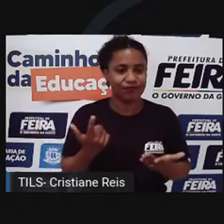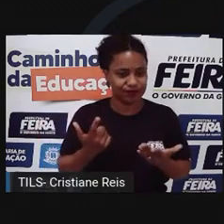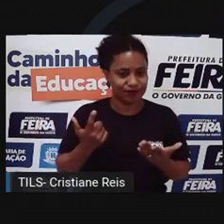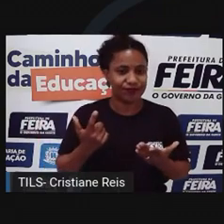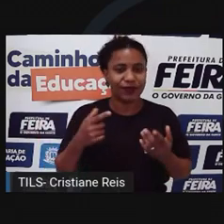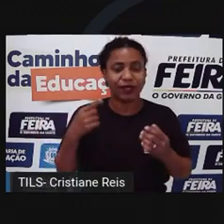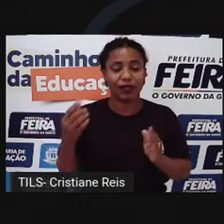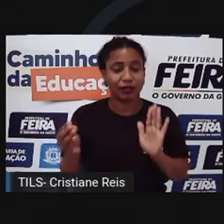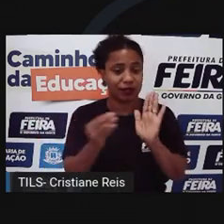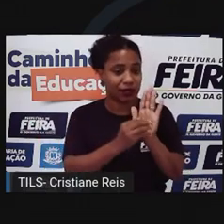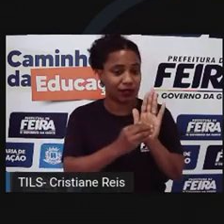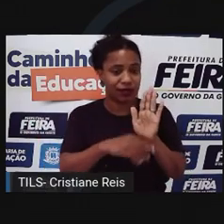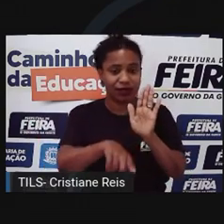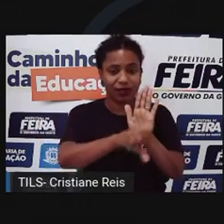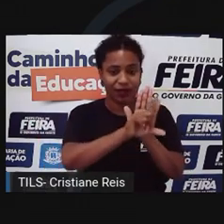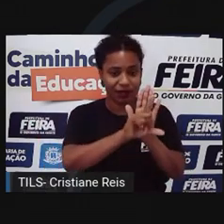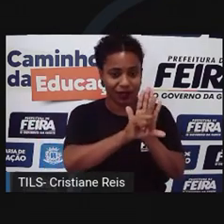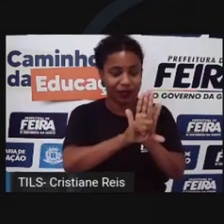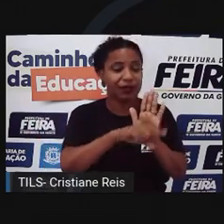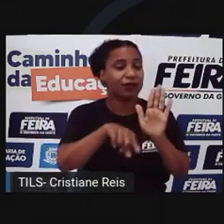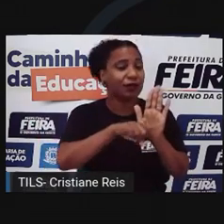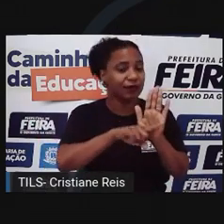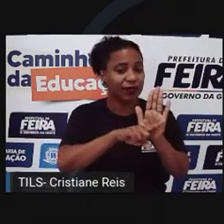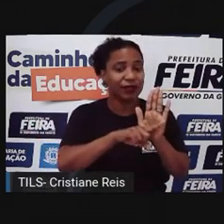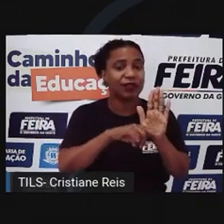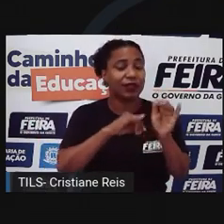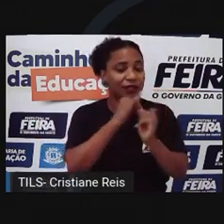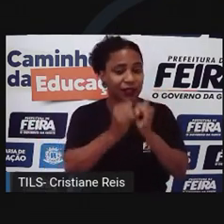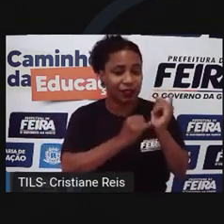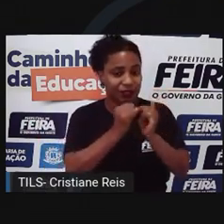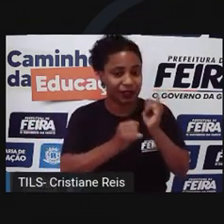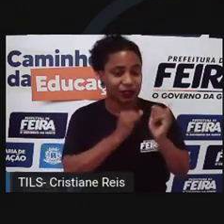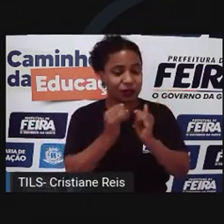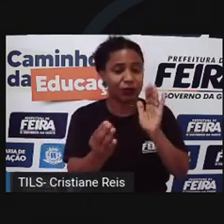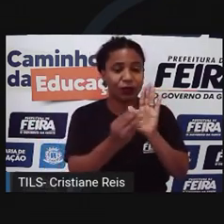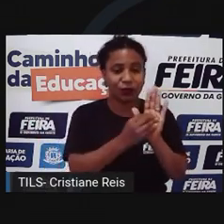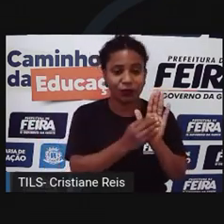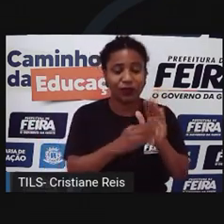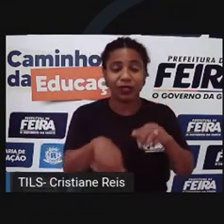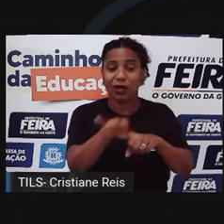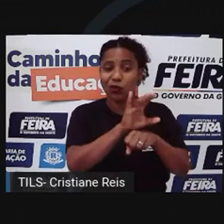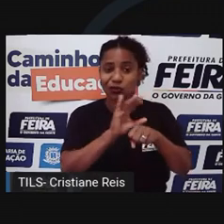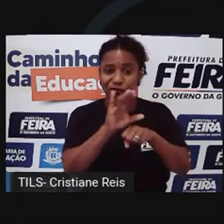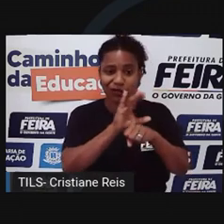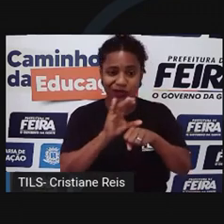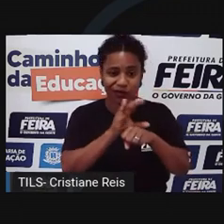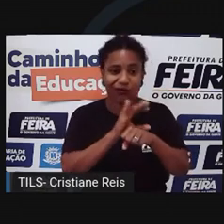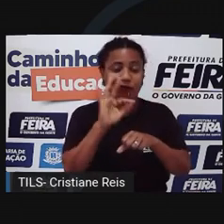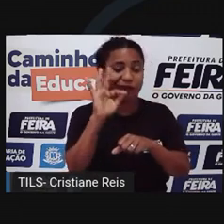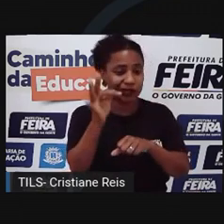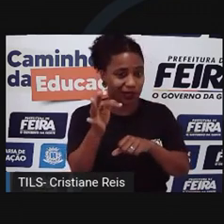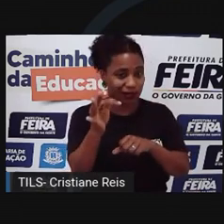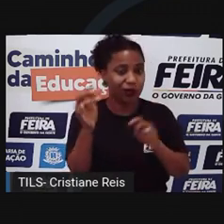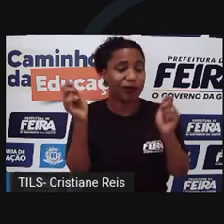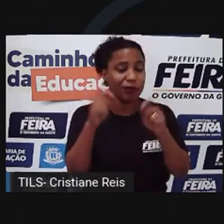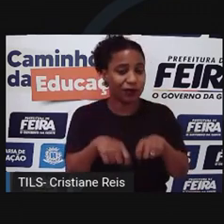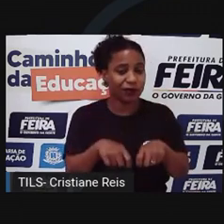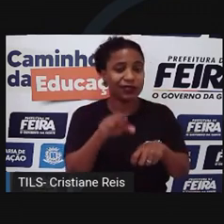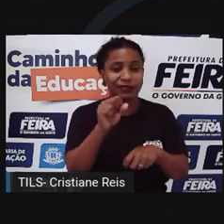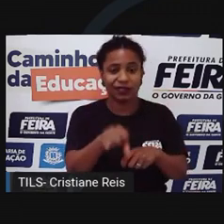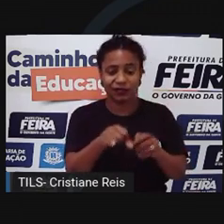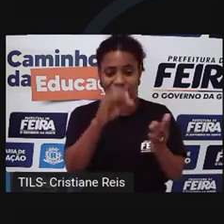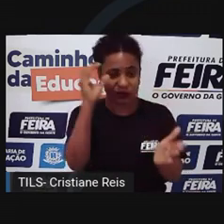Código Civil, no Marco Civil na internet e na Constituição Federal. A sua violação pode gerar danos morais,